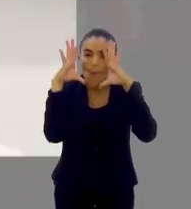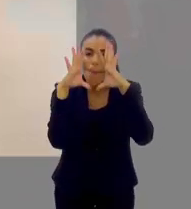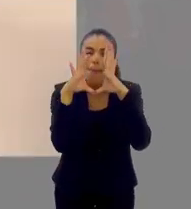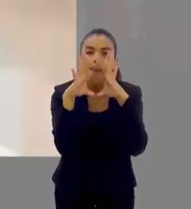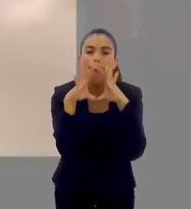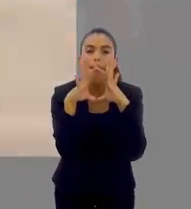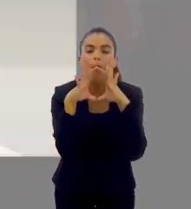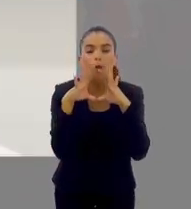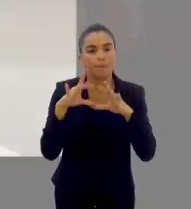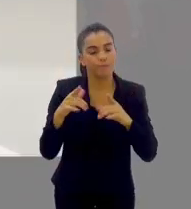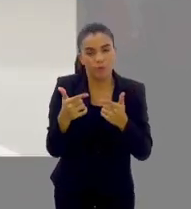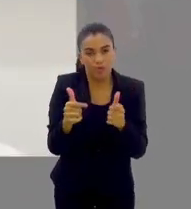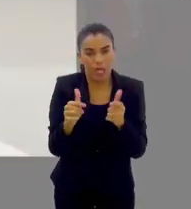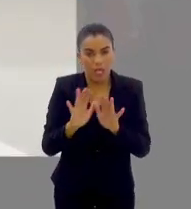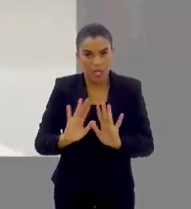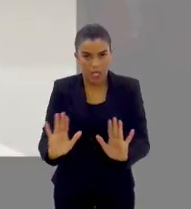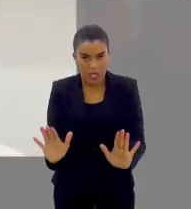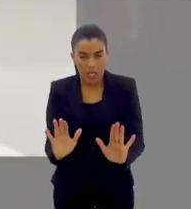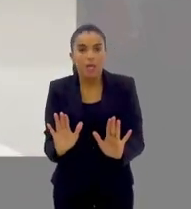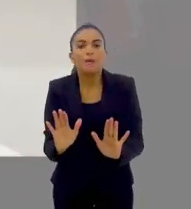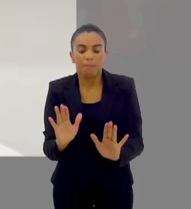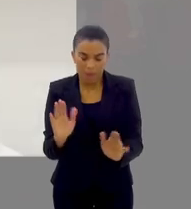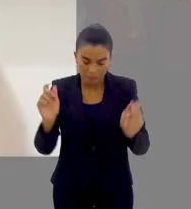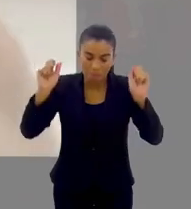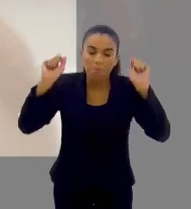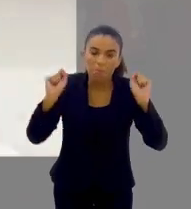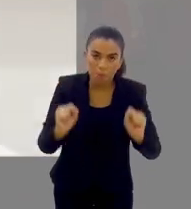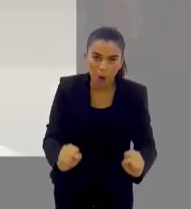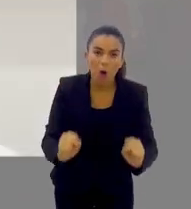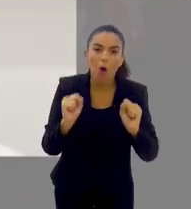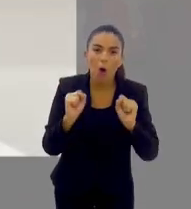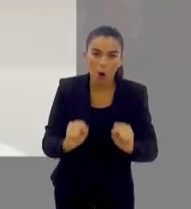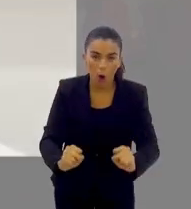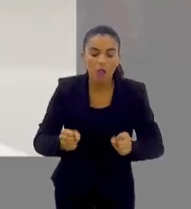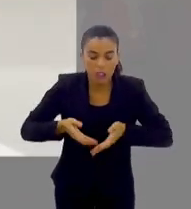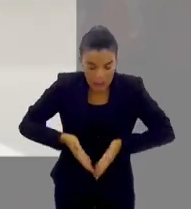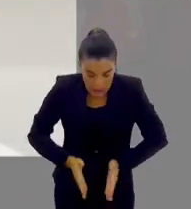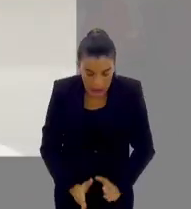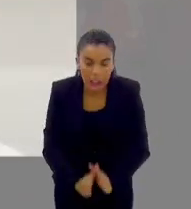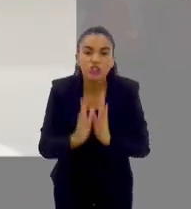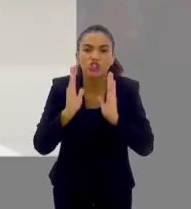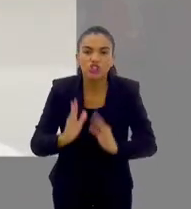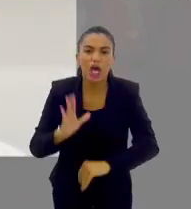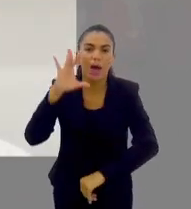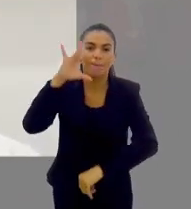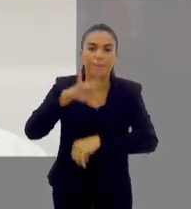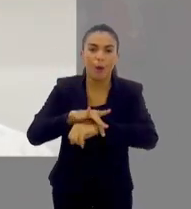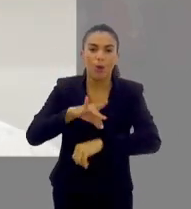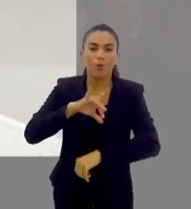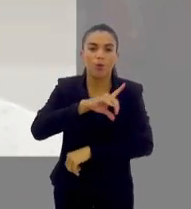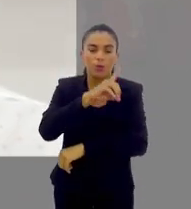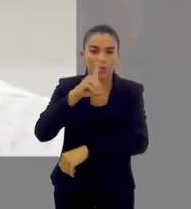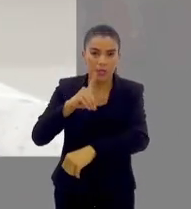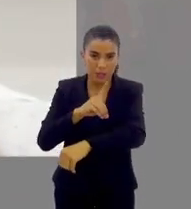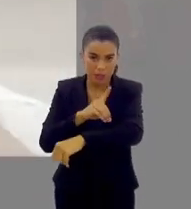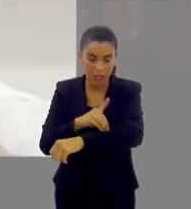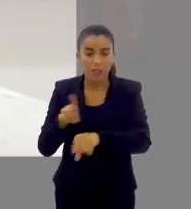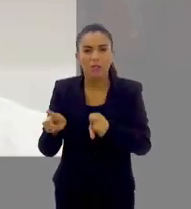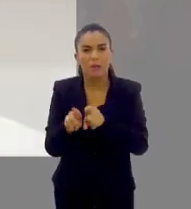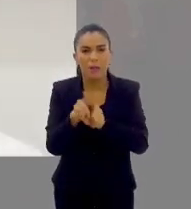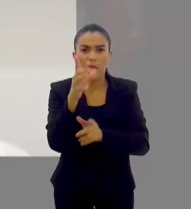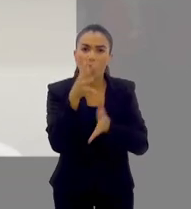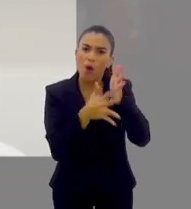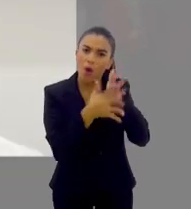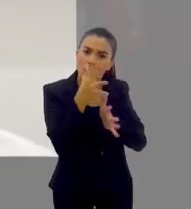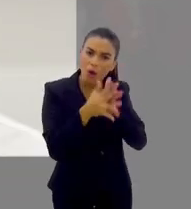síndromes chikungunya-like, né, que faz, mas ela pode nascer com dengue, pode ter até mesmo algumas